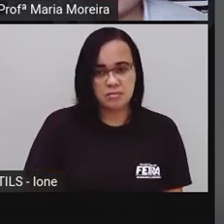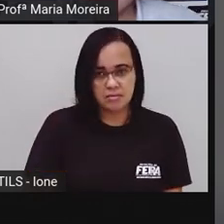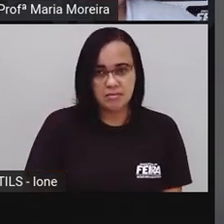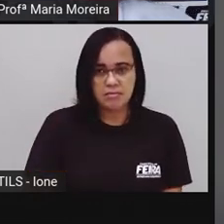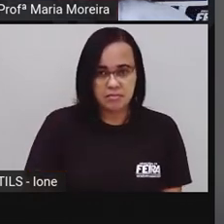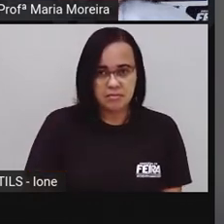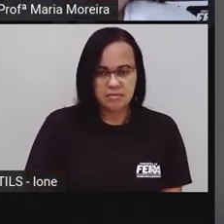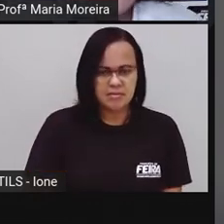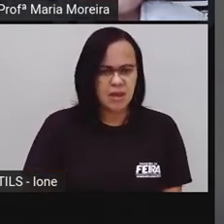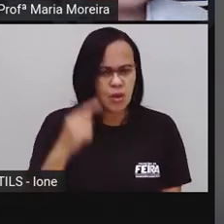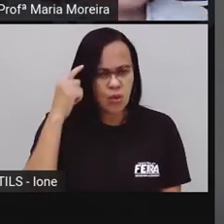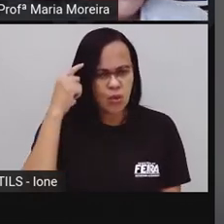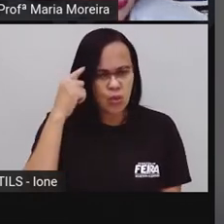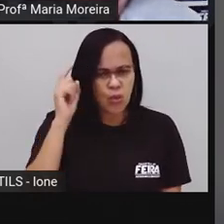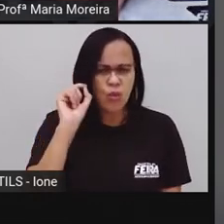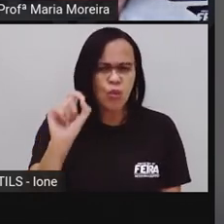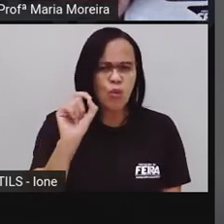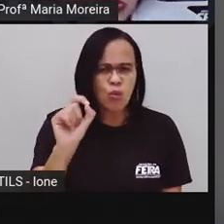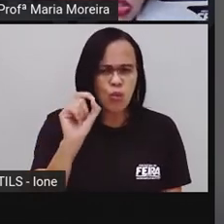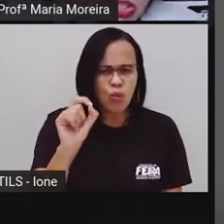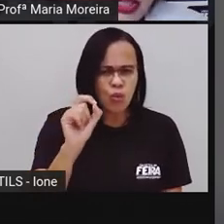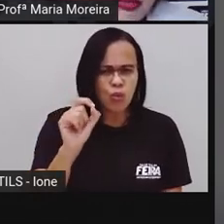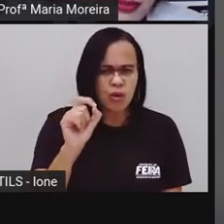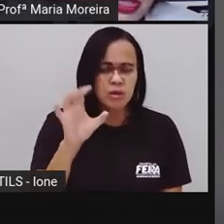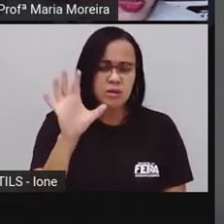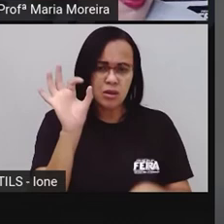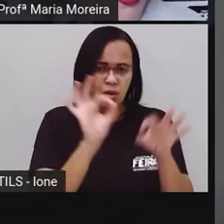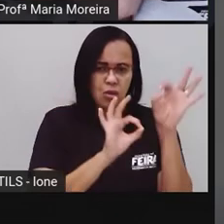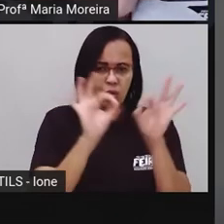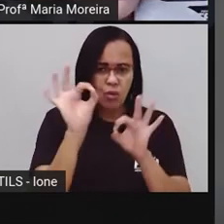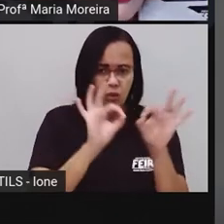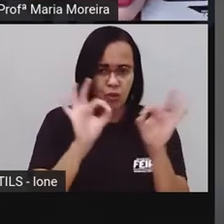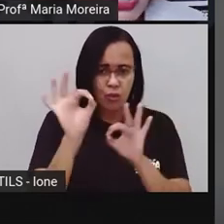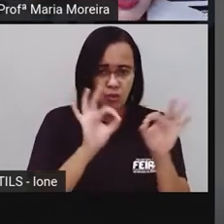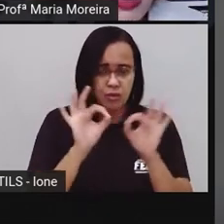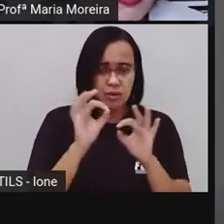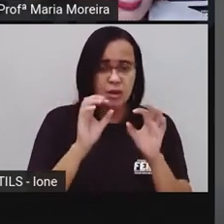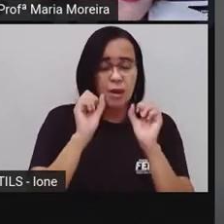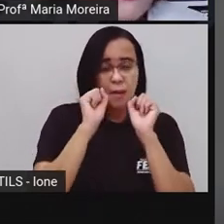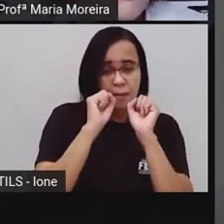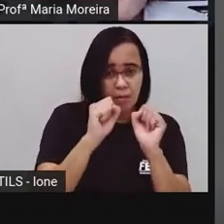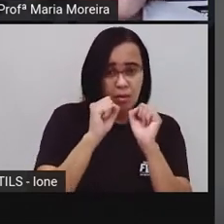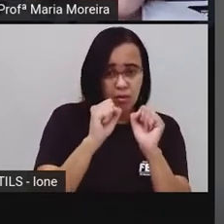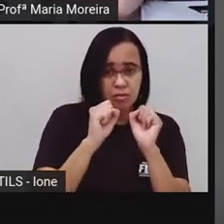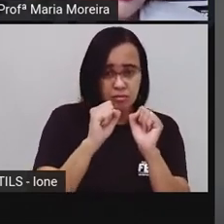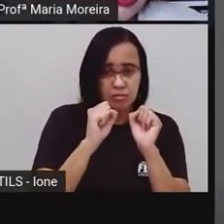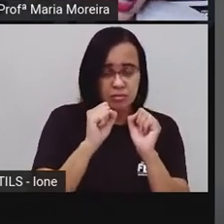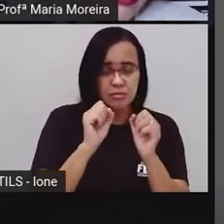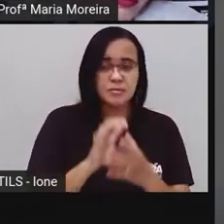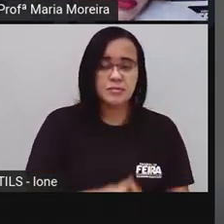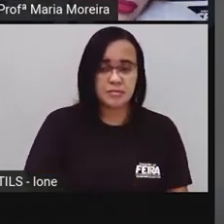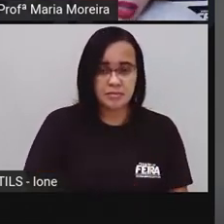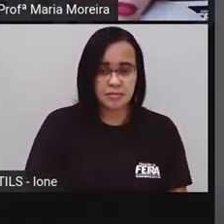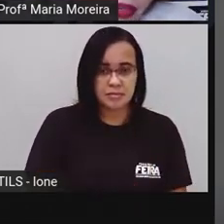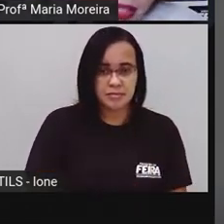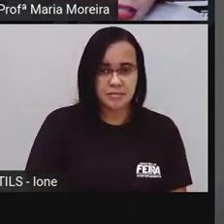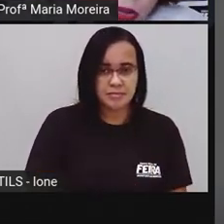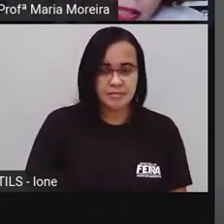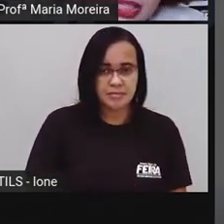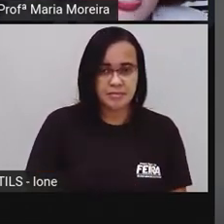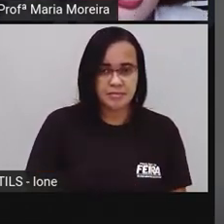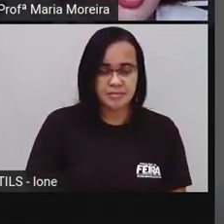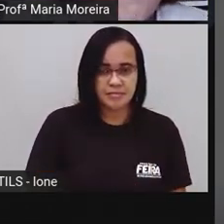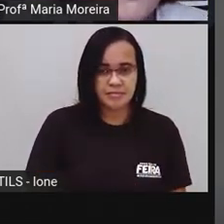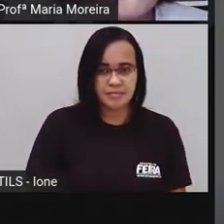Vamos pensar? Eu posso armar a minha continha, não posso? Posso desmembrar, mas como é que eu posso, né, fazer